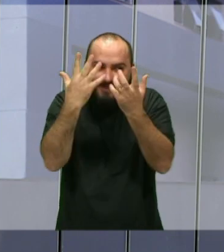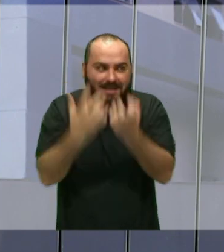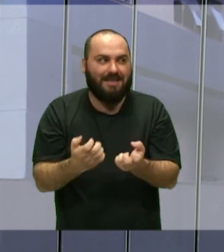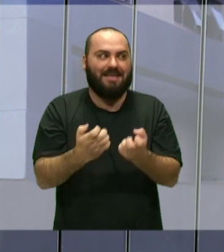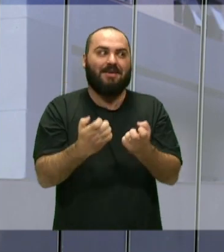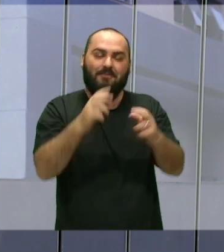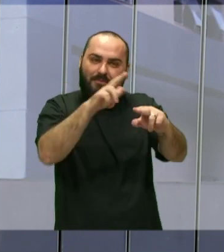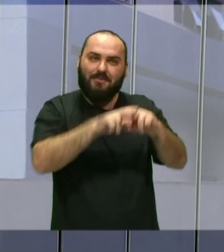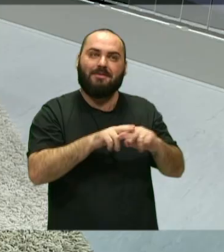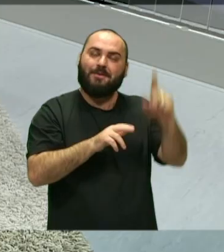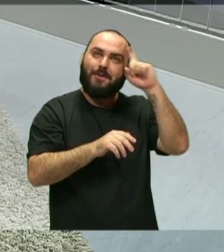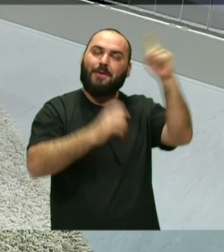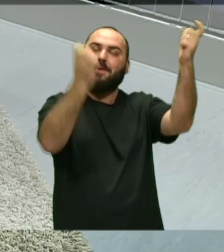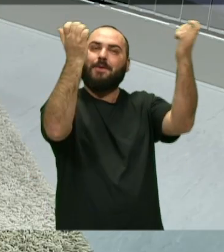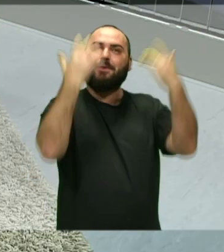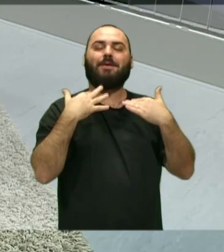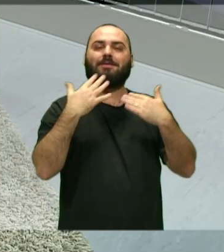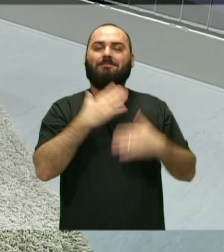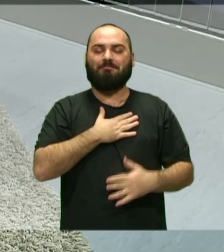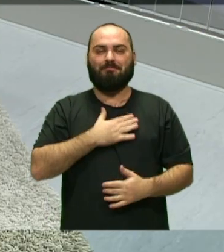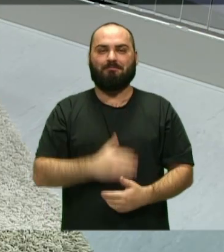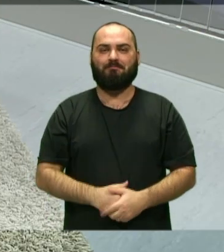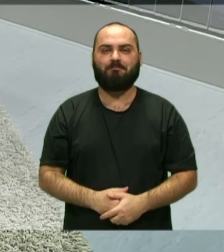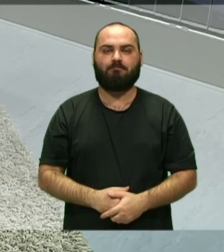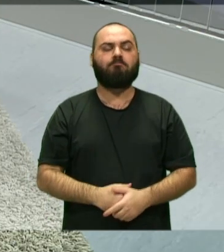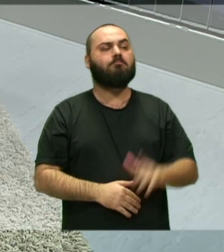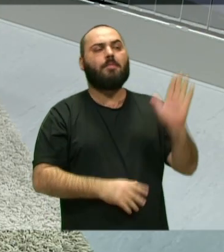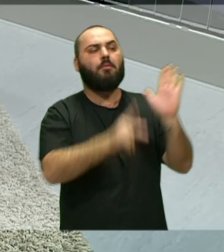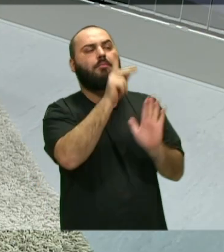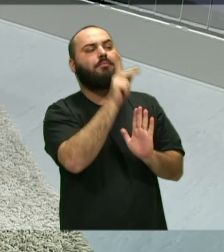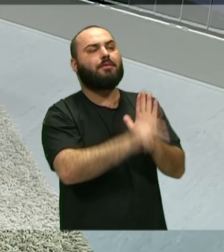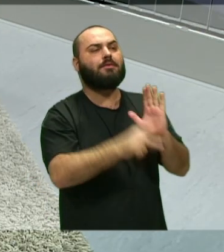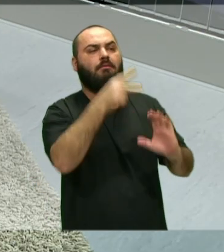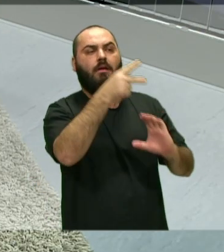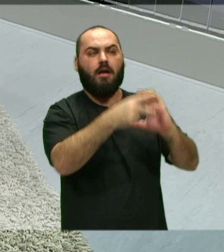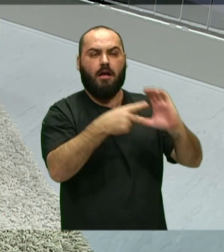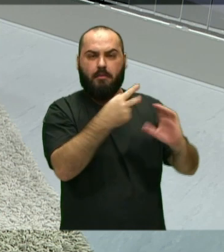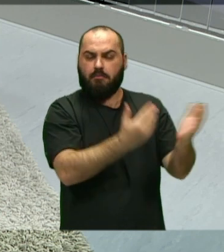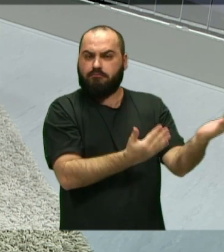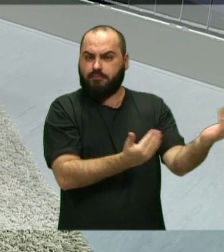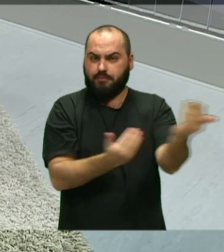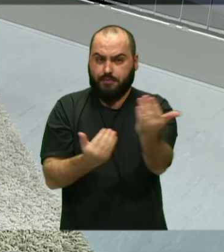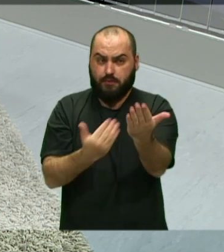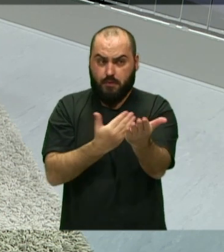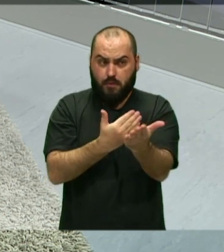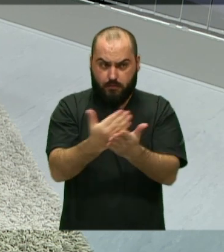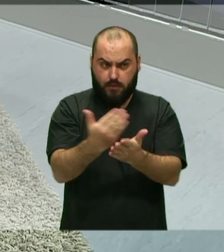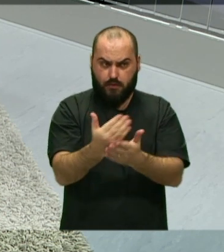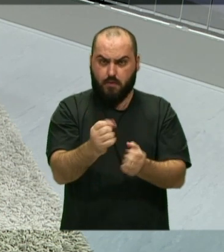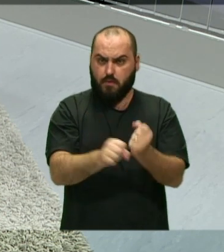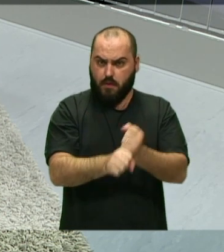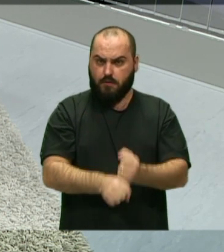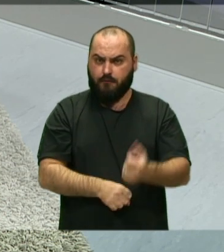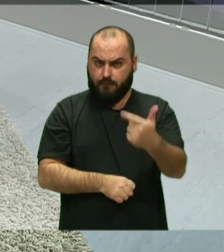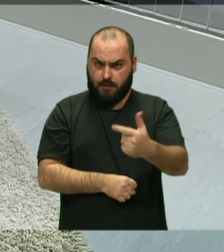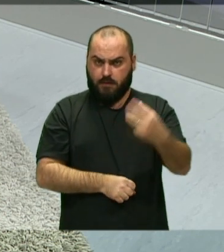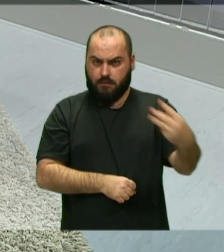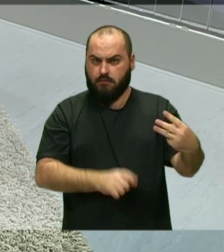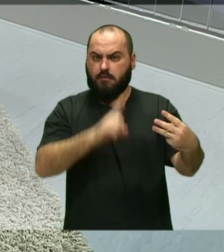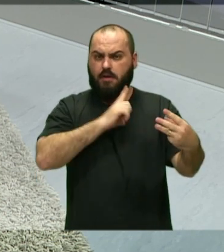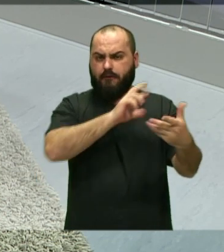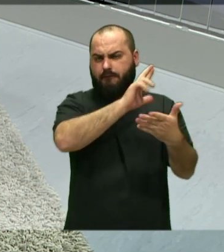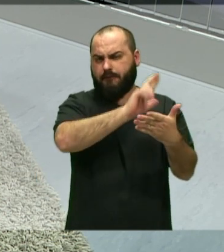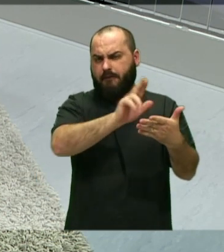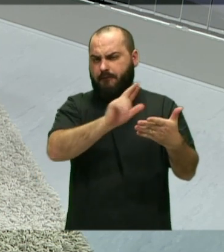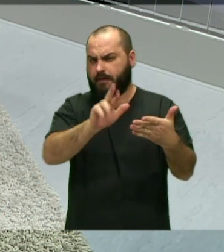consegui, né. Lucas, o projeto Câmara Mirim, ele já iniciou aqui no ano de 2023, já há alguns meses, com diversas